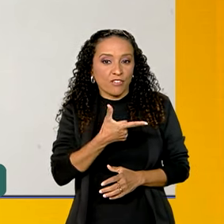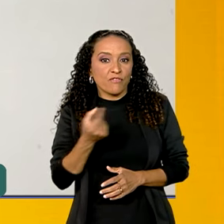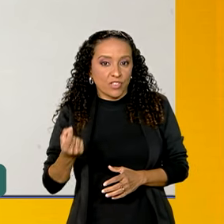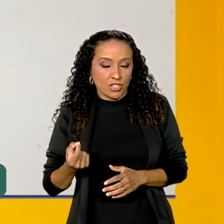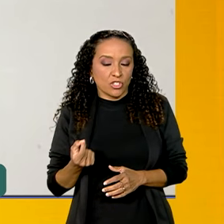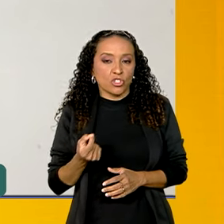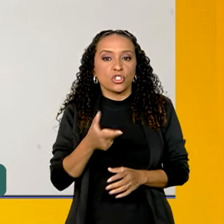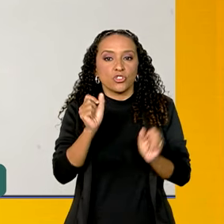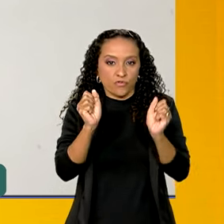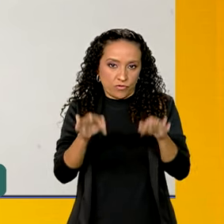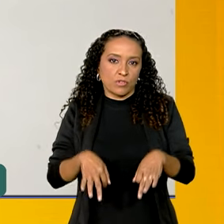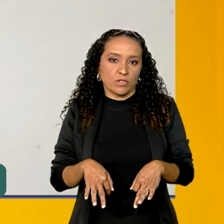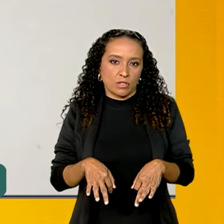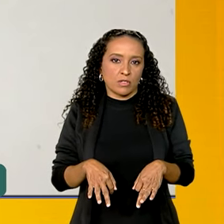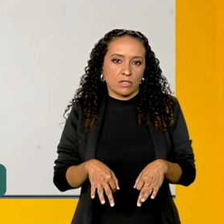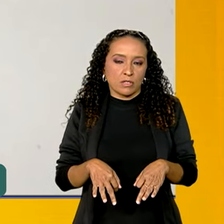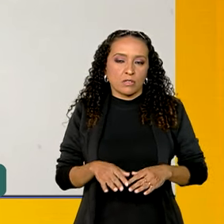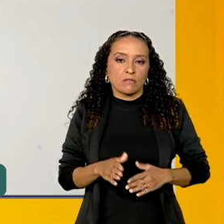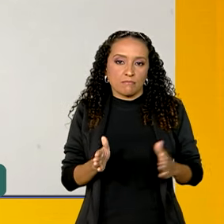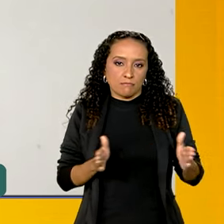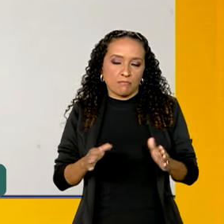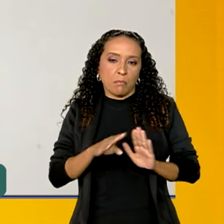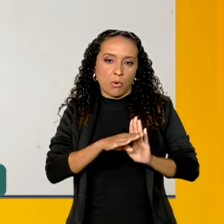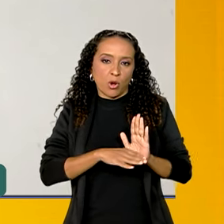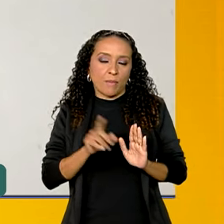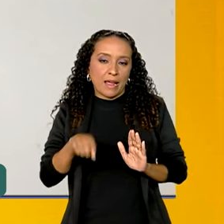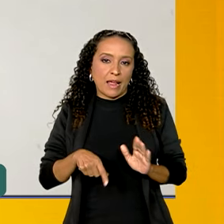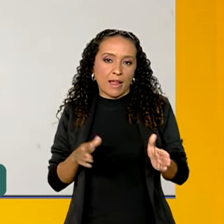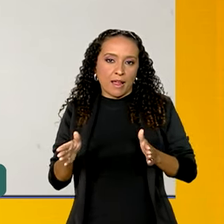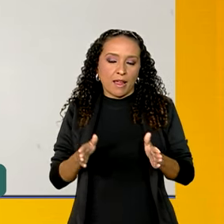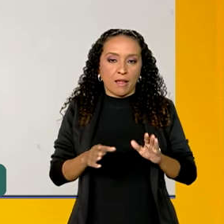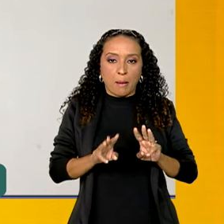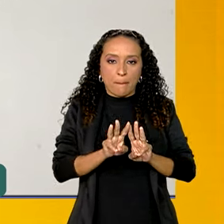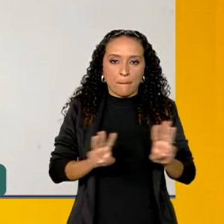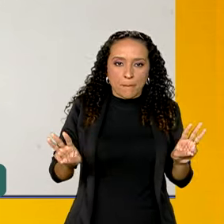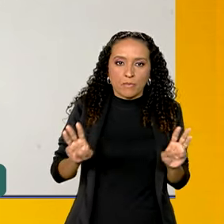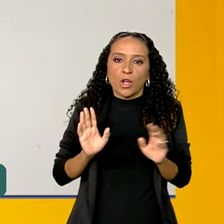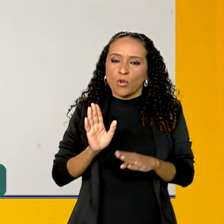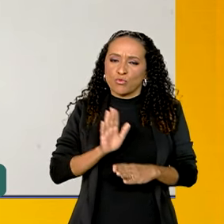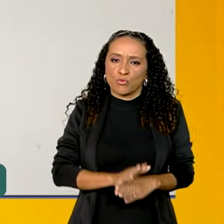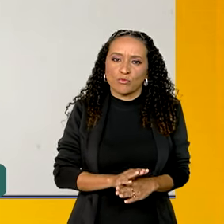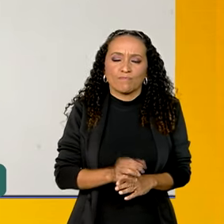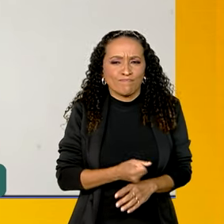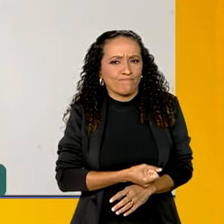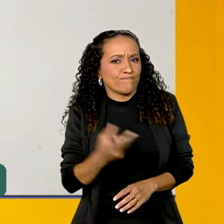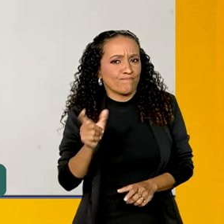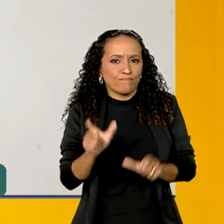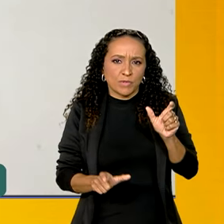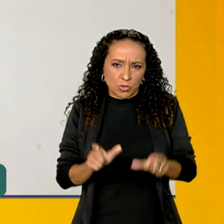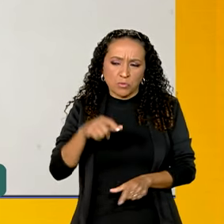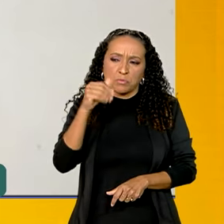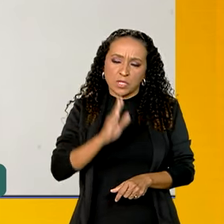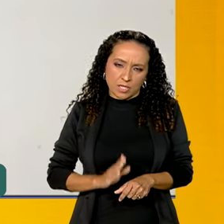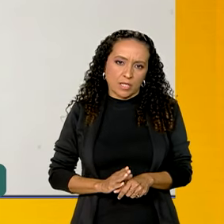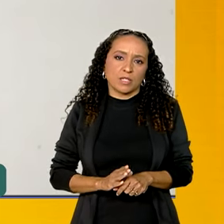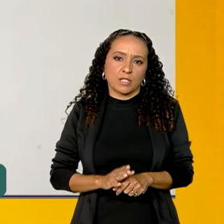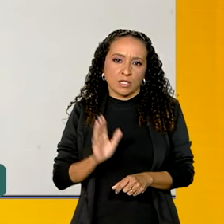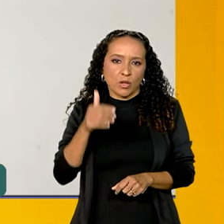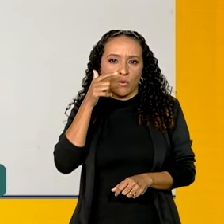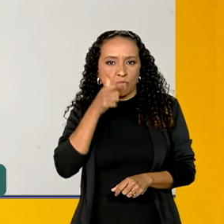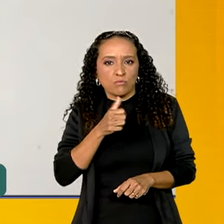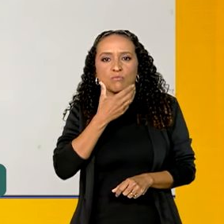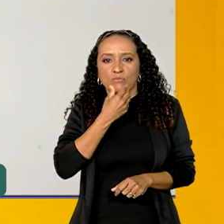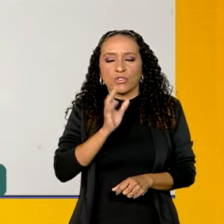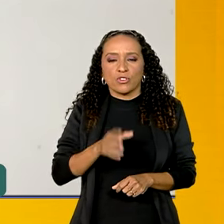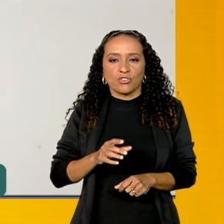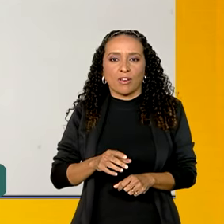gente encerra essa faixa do programa, que é a faixa da plataforma e que já ajudou muita gente, muitos brasileiros, muitas brasileiras a se